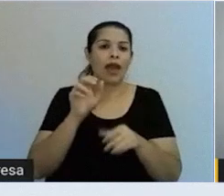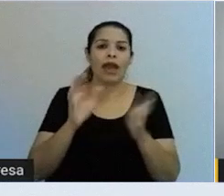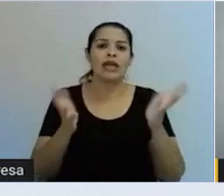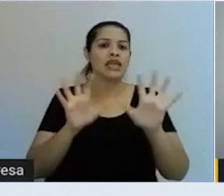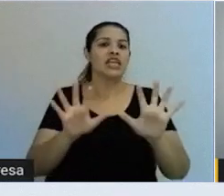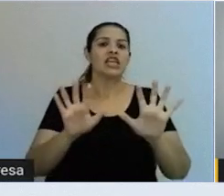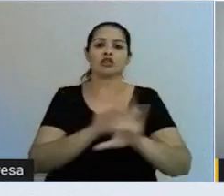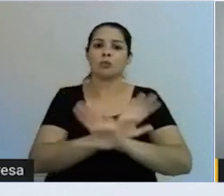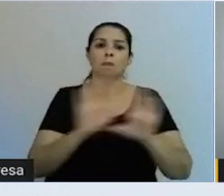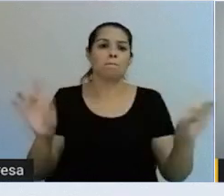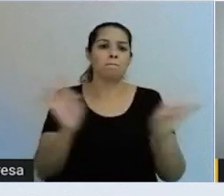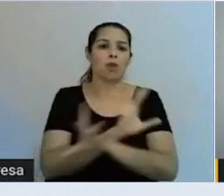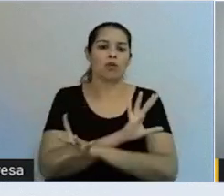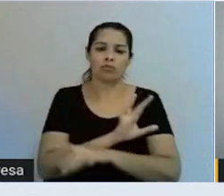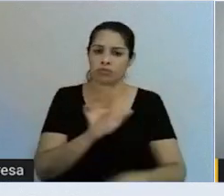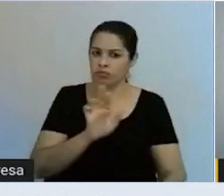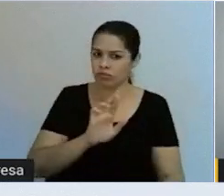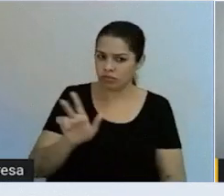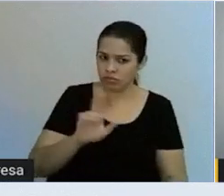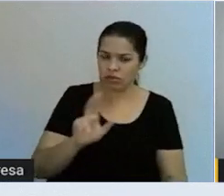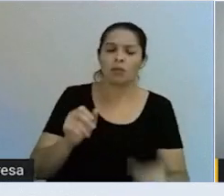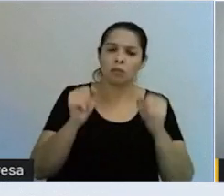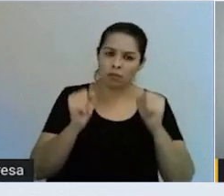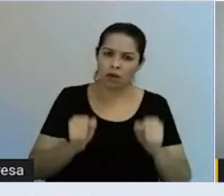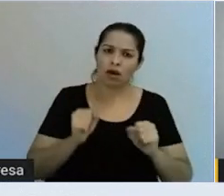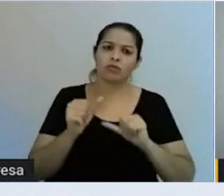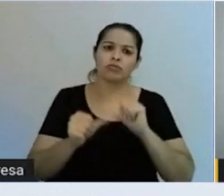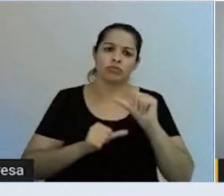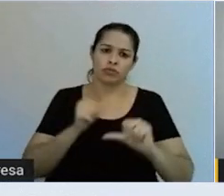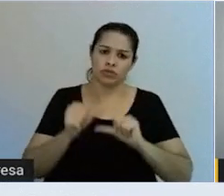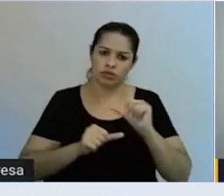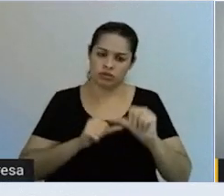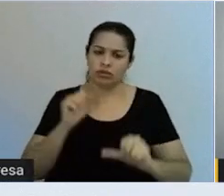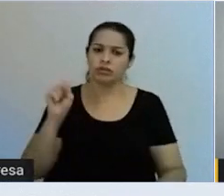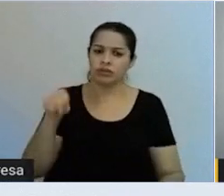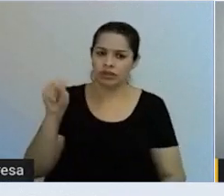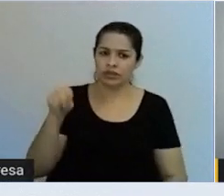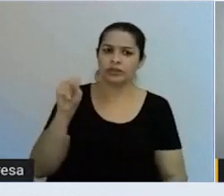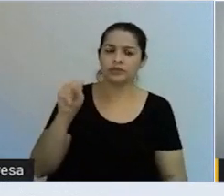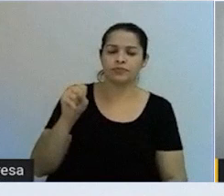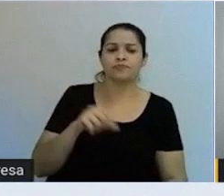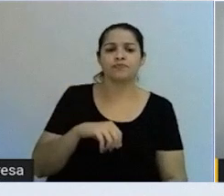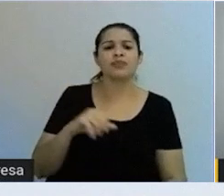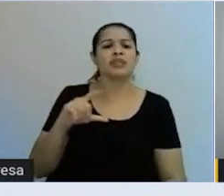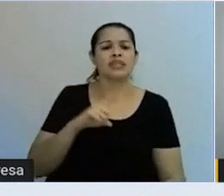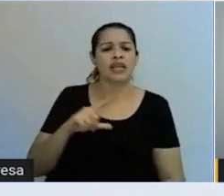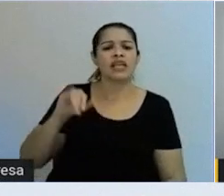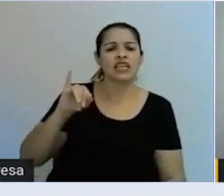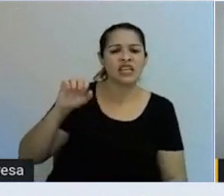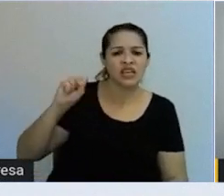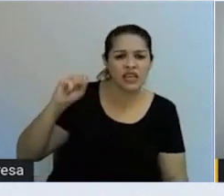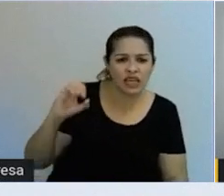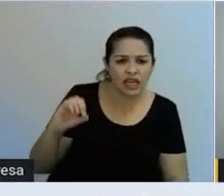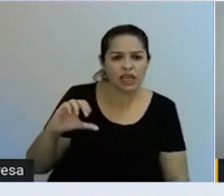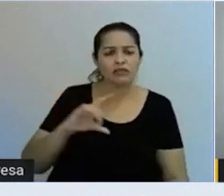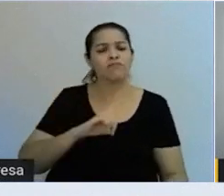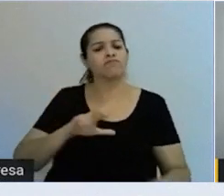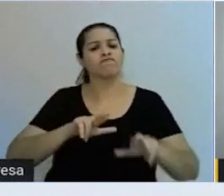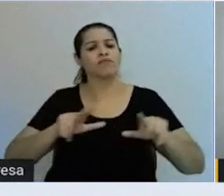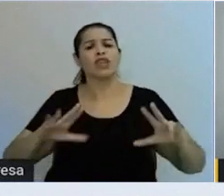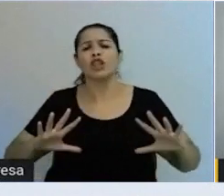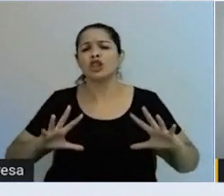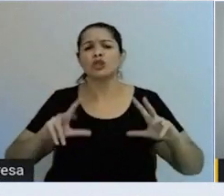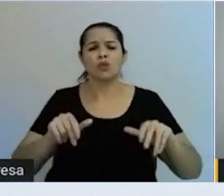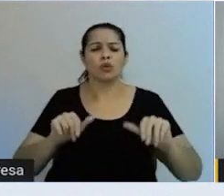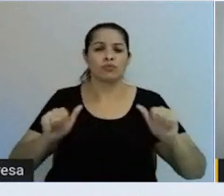normas que a gente tem, as NBRs, a ISO, você vê, todas elas vão se aperfeiçoando. Por isso que a